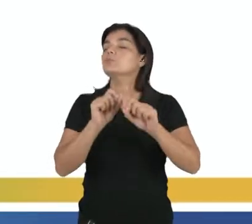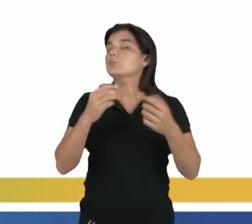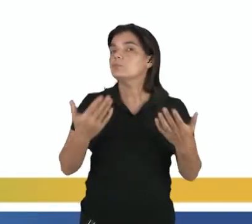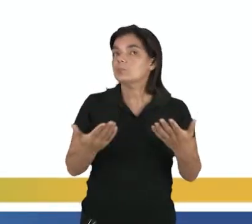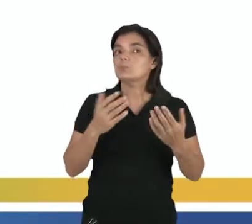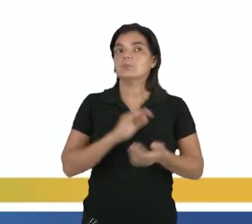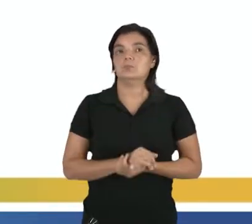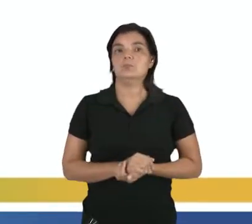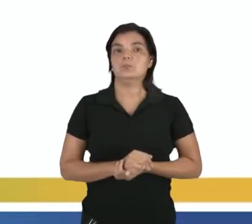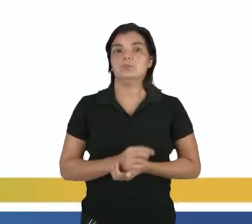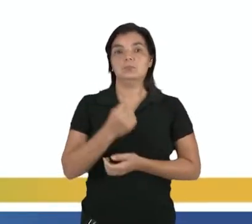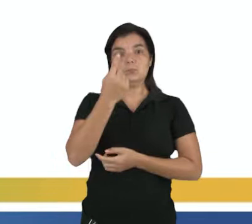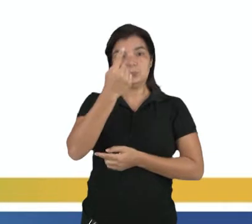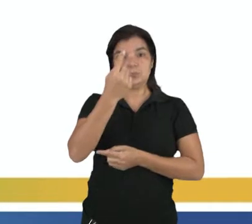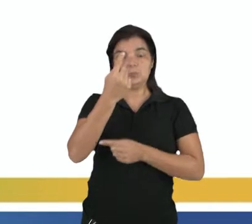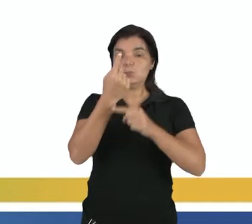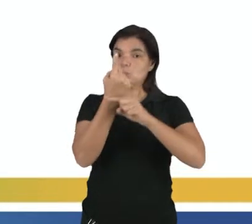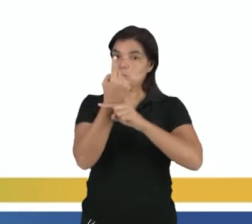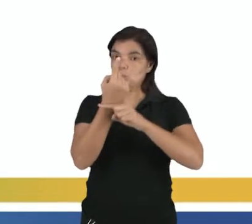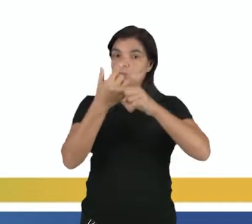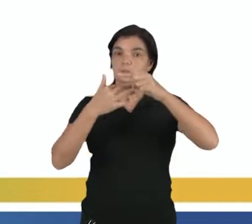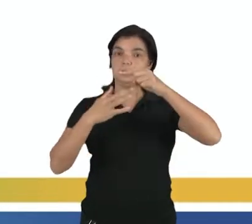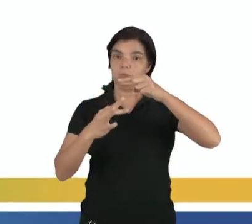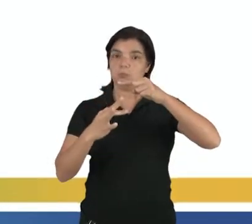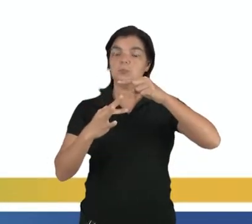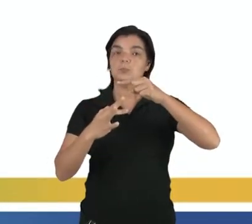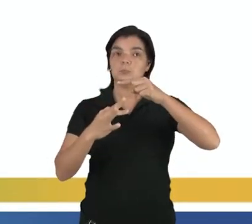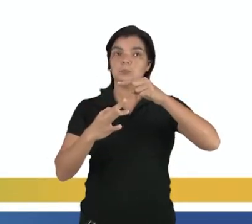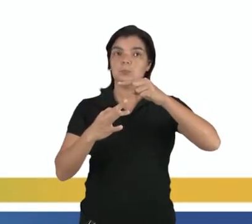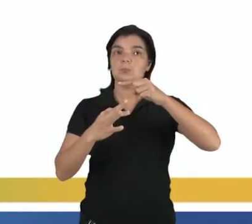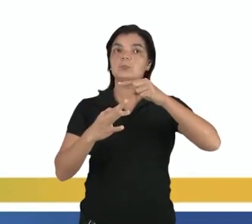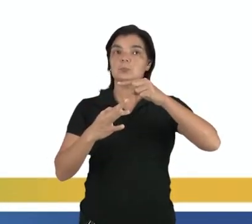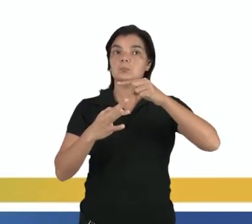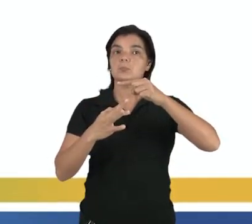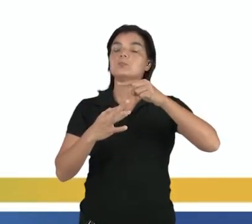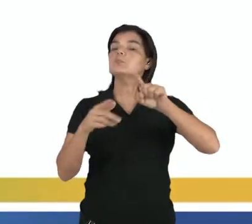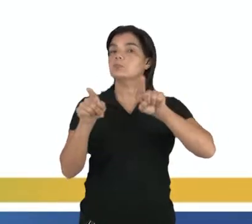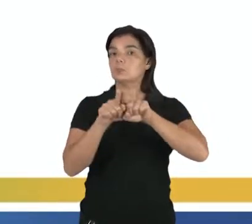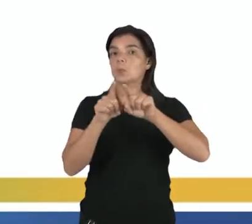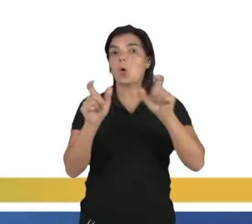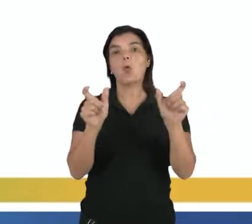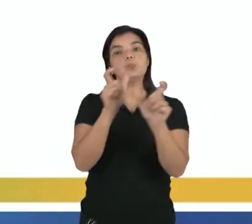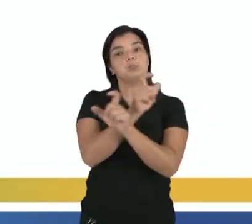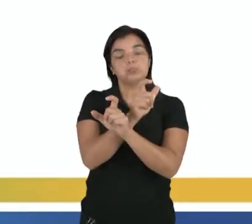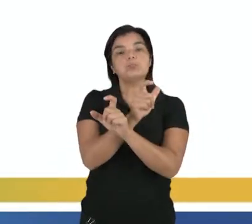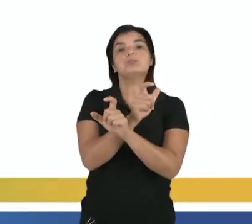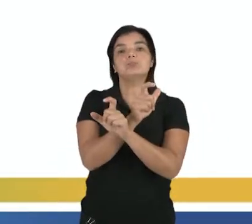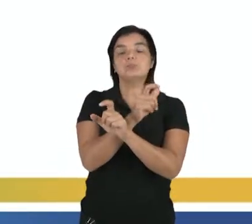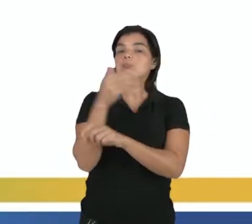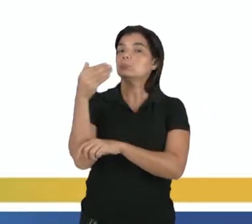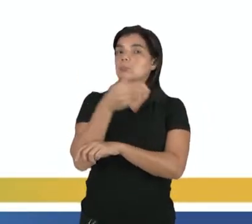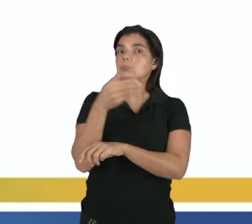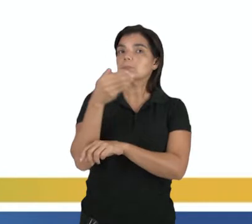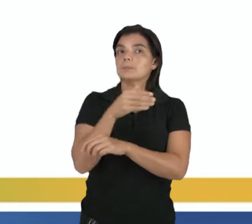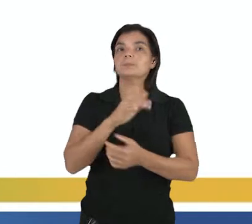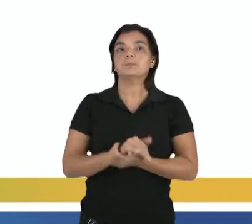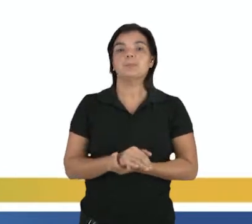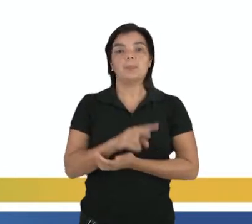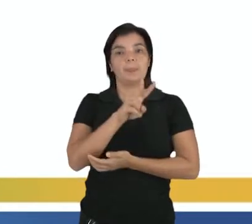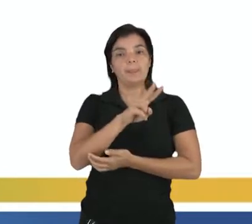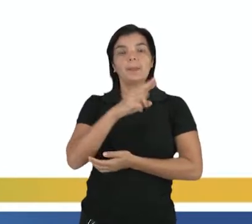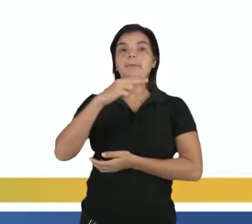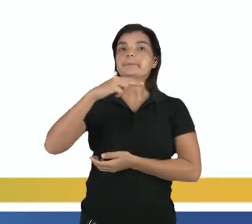é 1 sobre F, né, como eu comentei anteriormente. Então, no lugar do período, eu posso colocar o inverso da frequência. Tá aqui, ó.